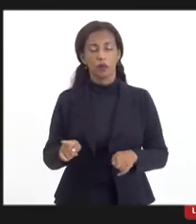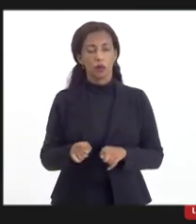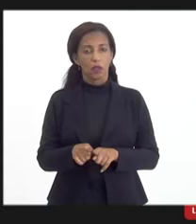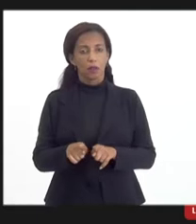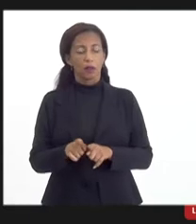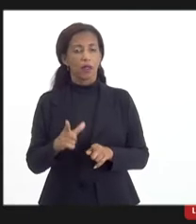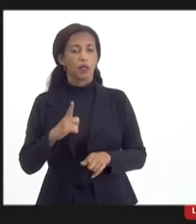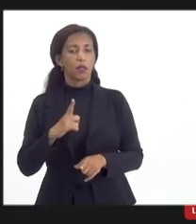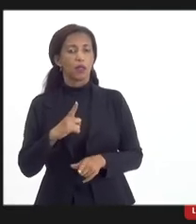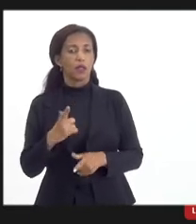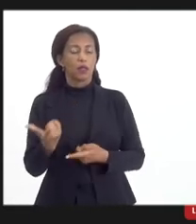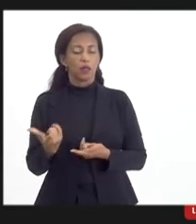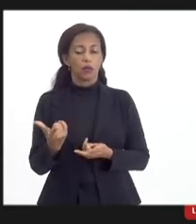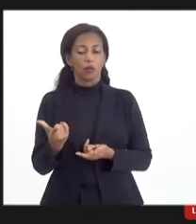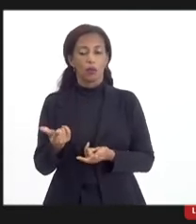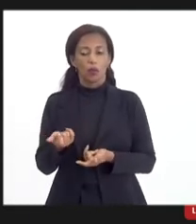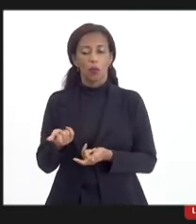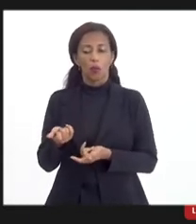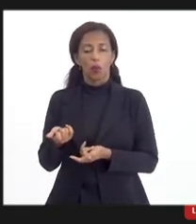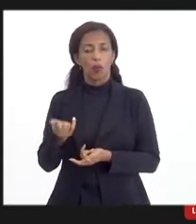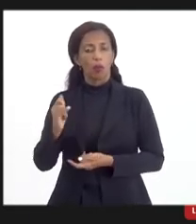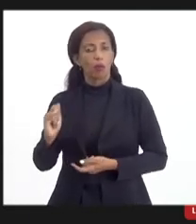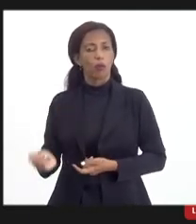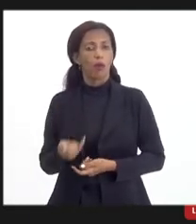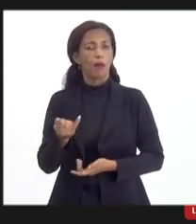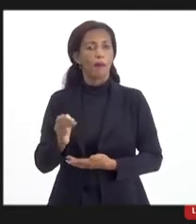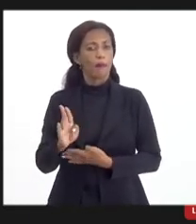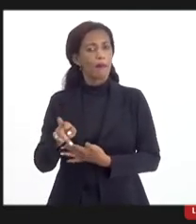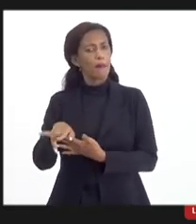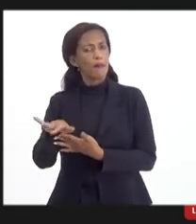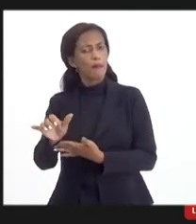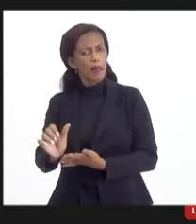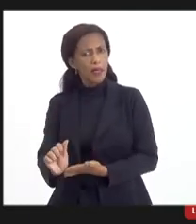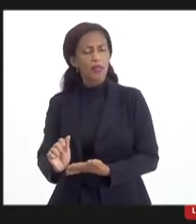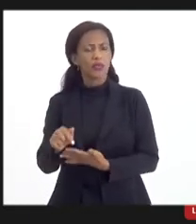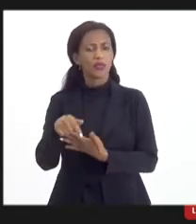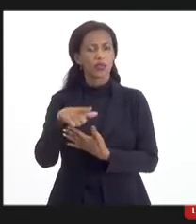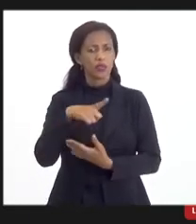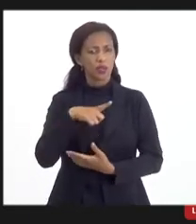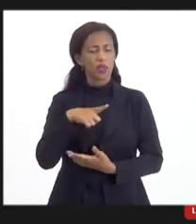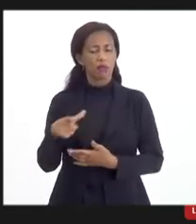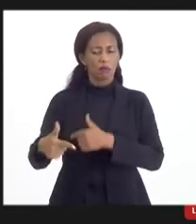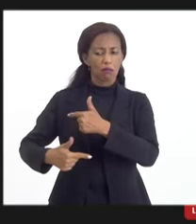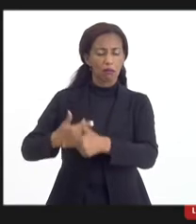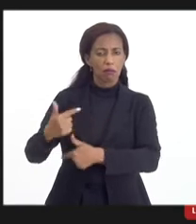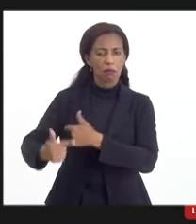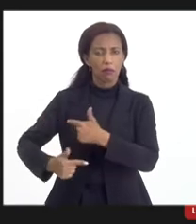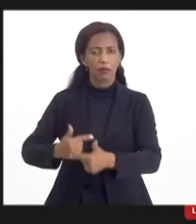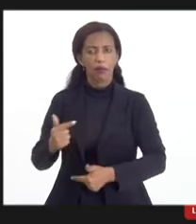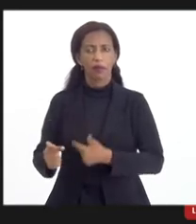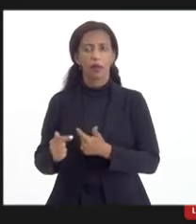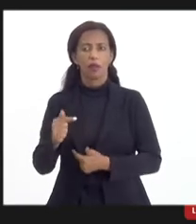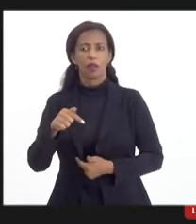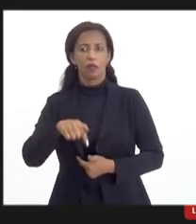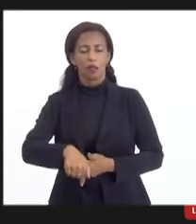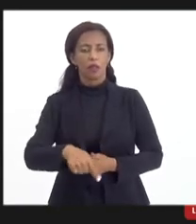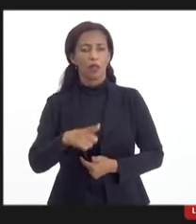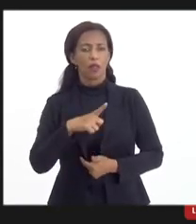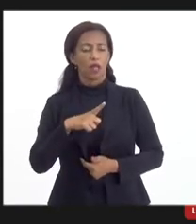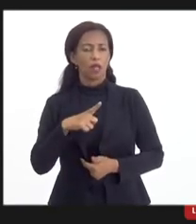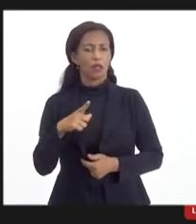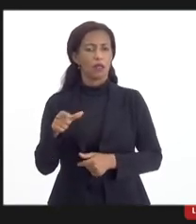vista o fornecimento de uma série de bens e serviços que aqui são